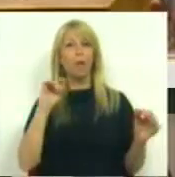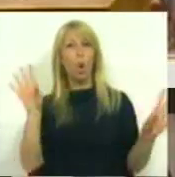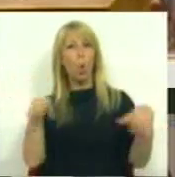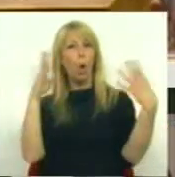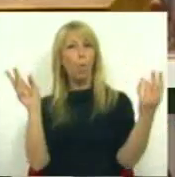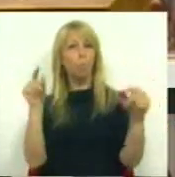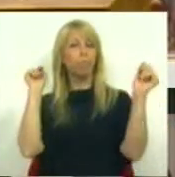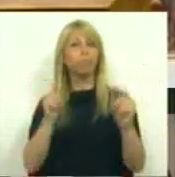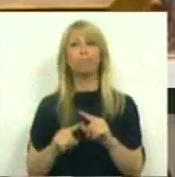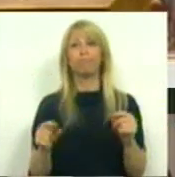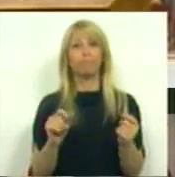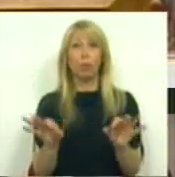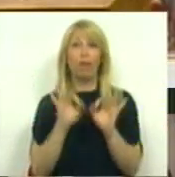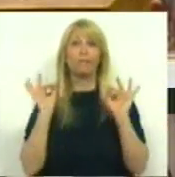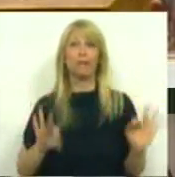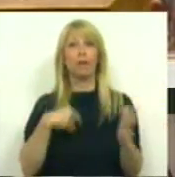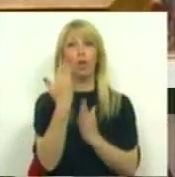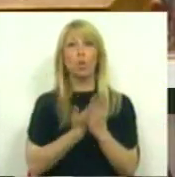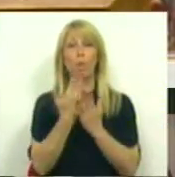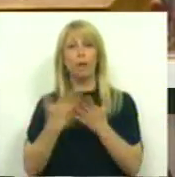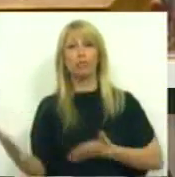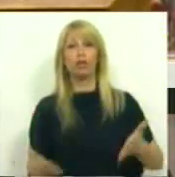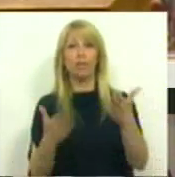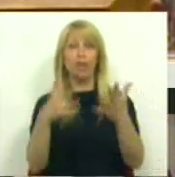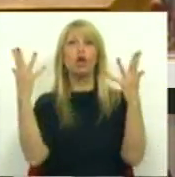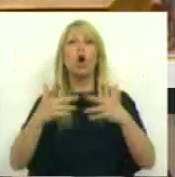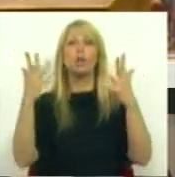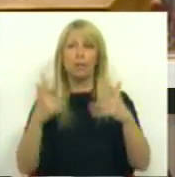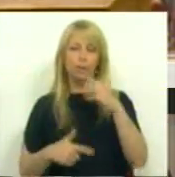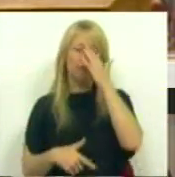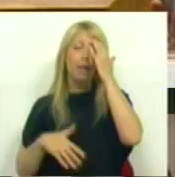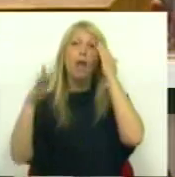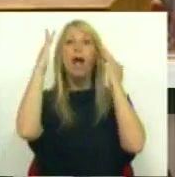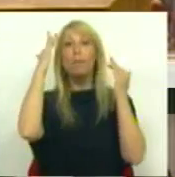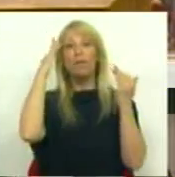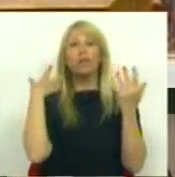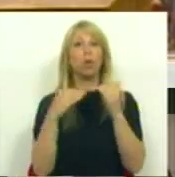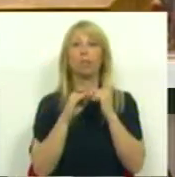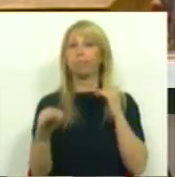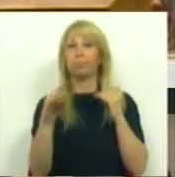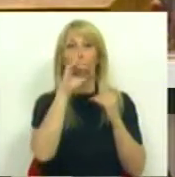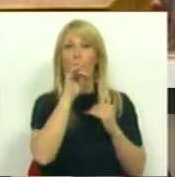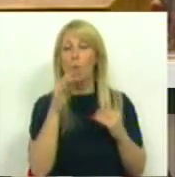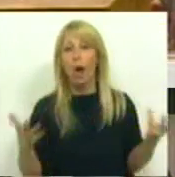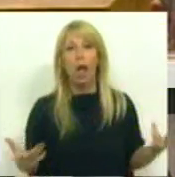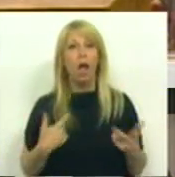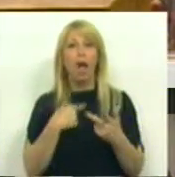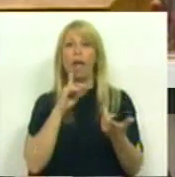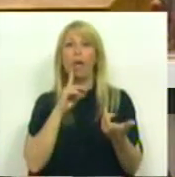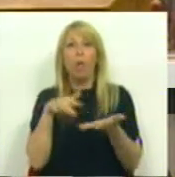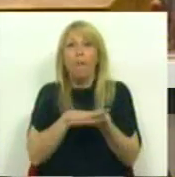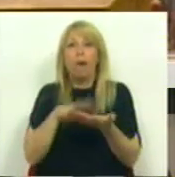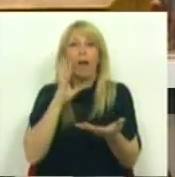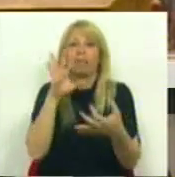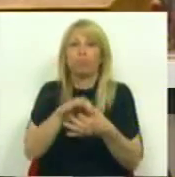que sustenta o documento de estratégia orçamental. As previsões insustentáveis e sem fundamento quanto a